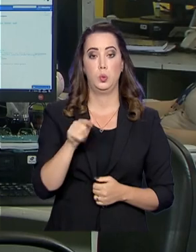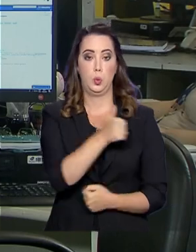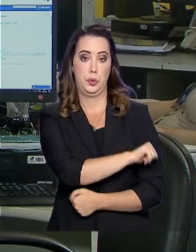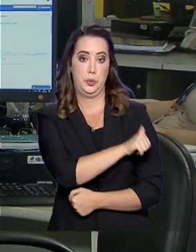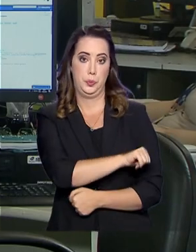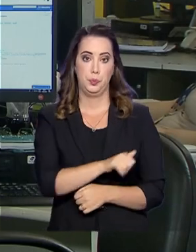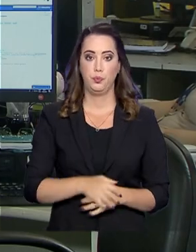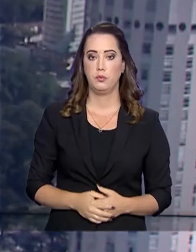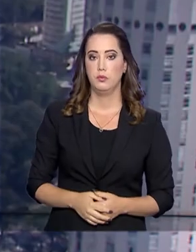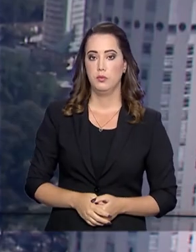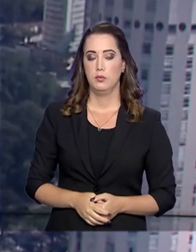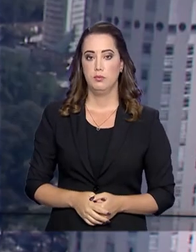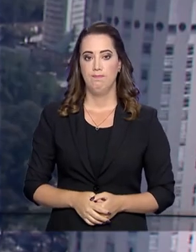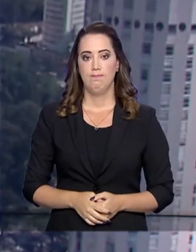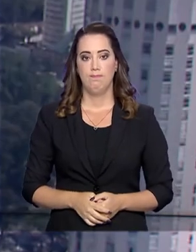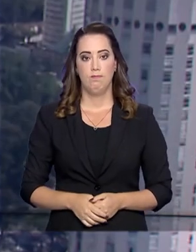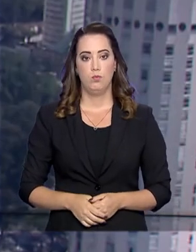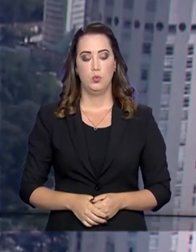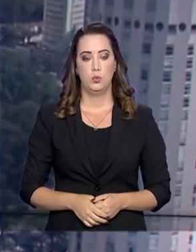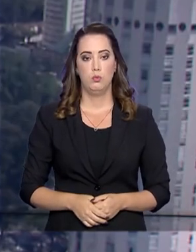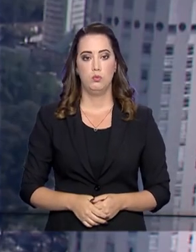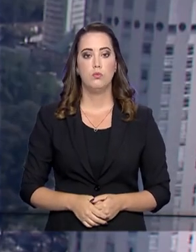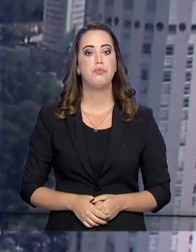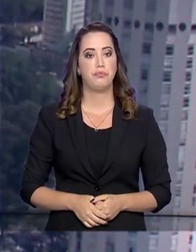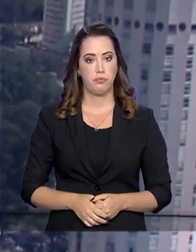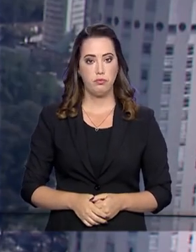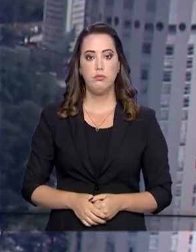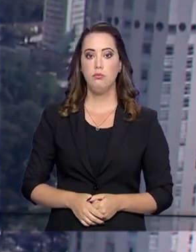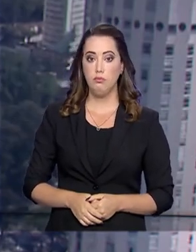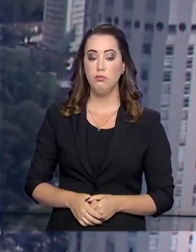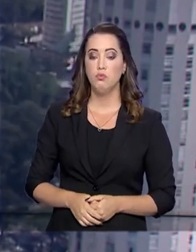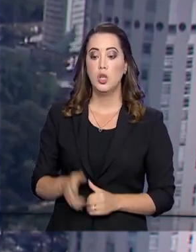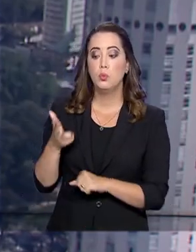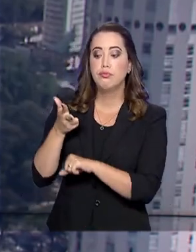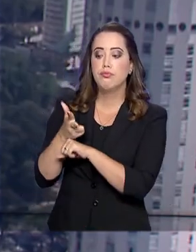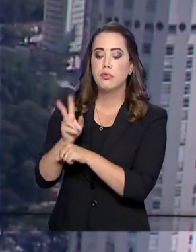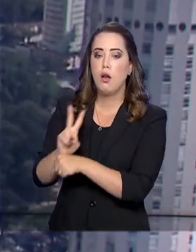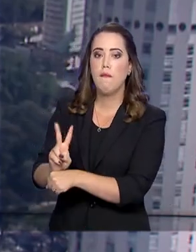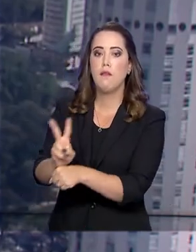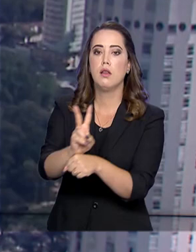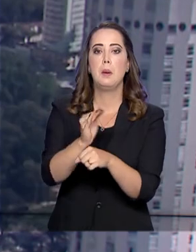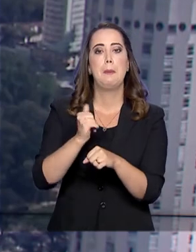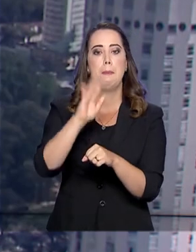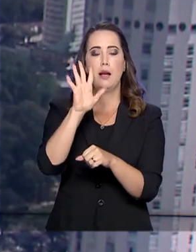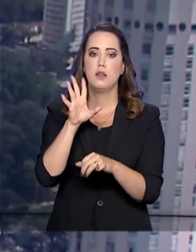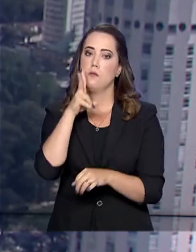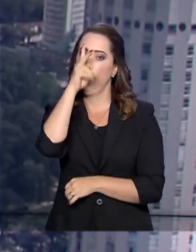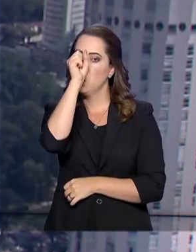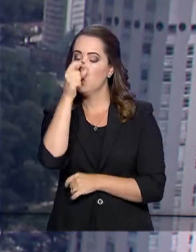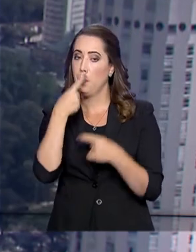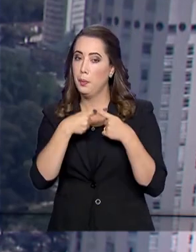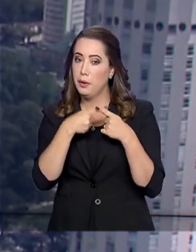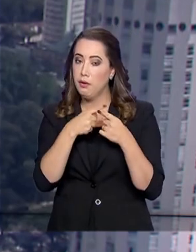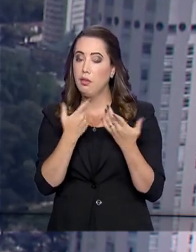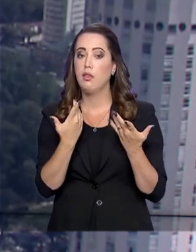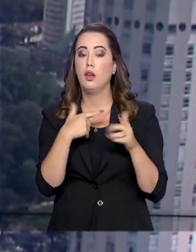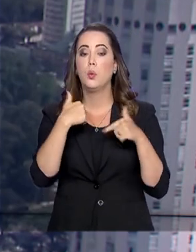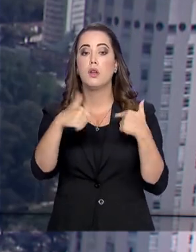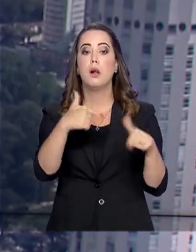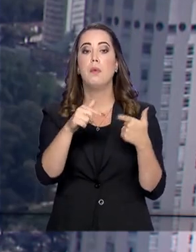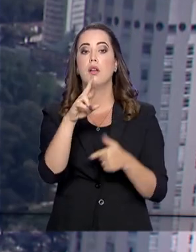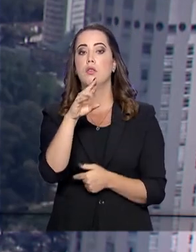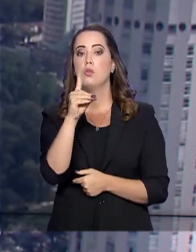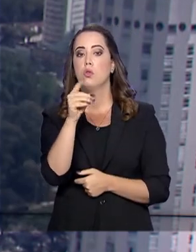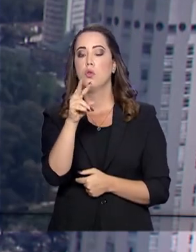para o governo agora. A fiscalização nas rodovias federais está mais intensa. a operação rodovida